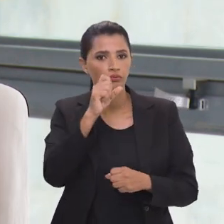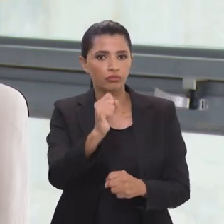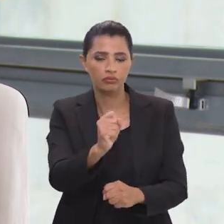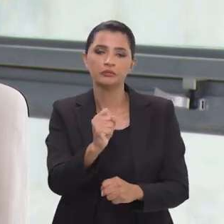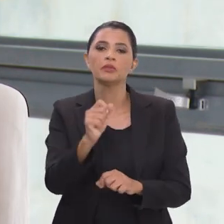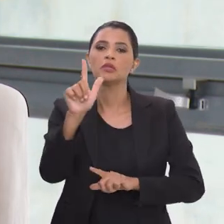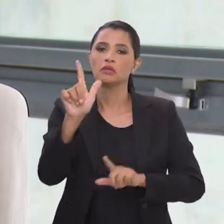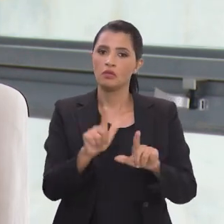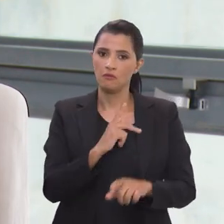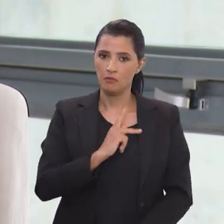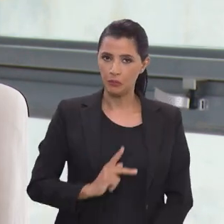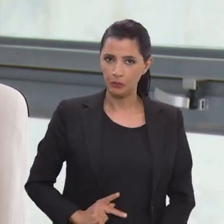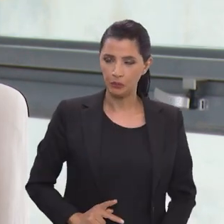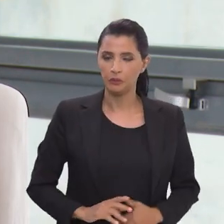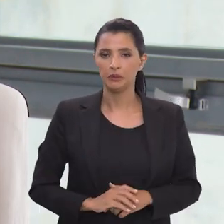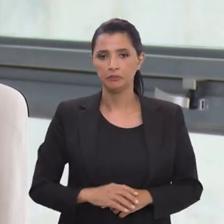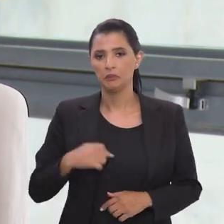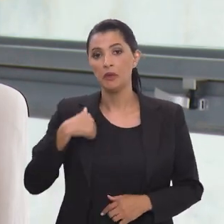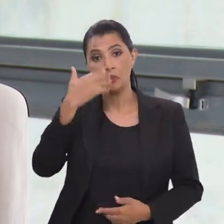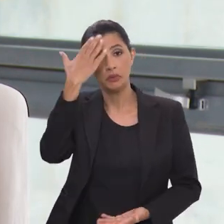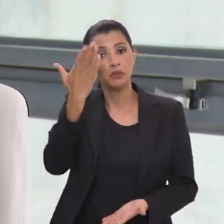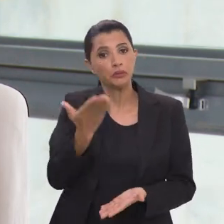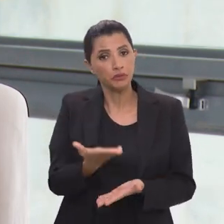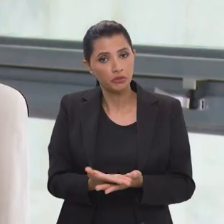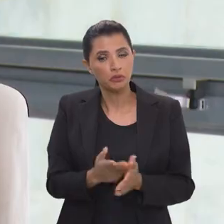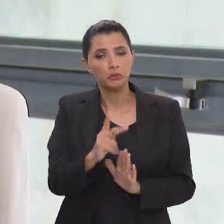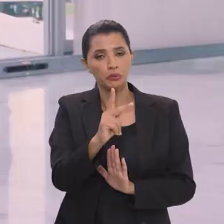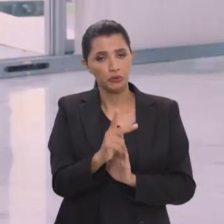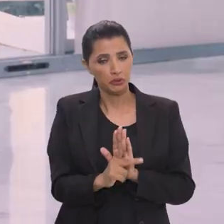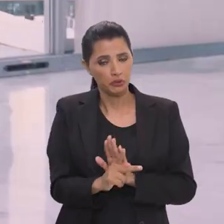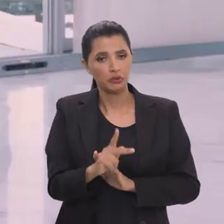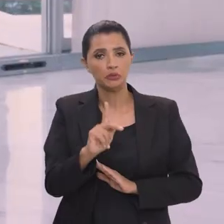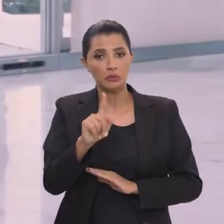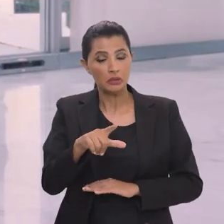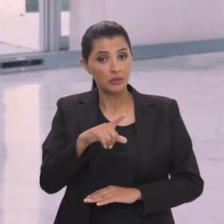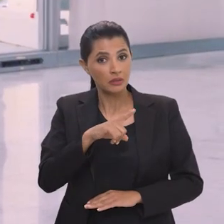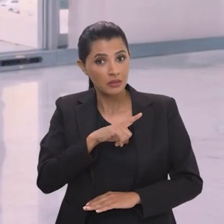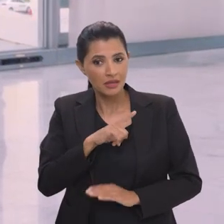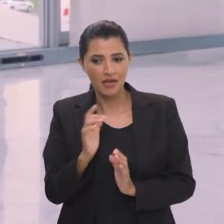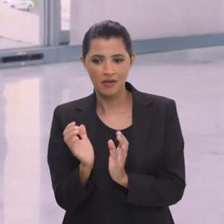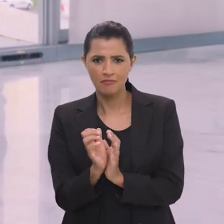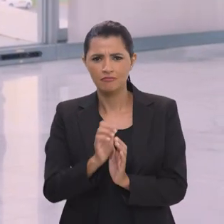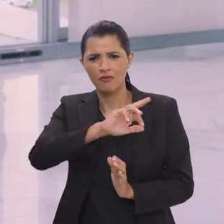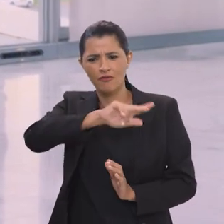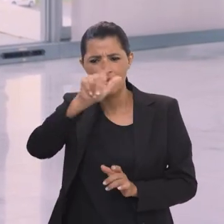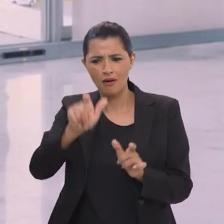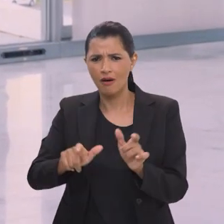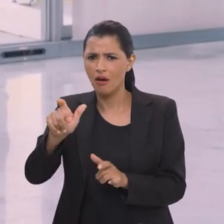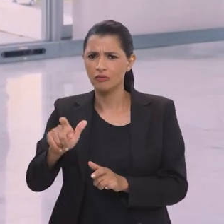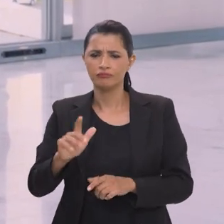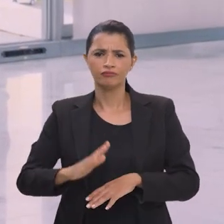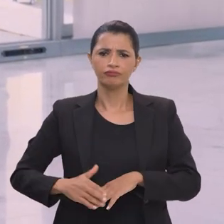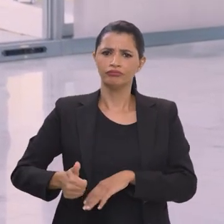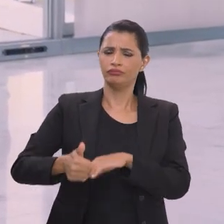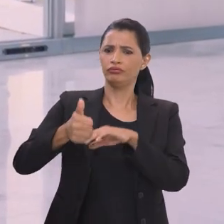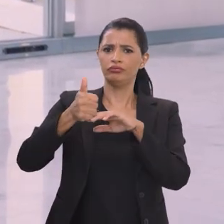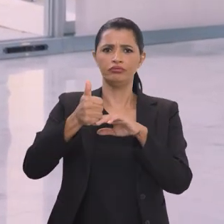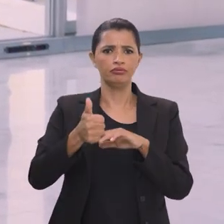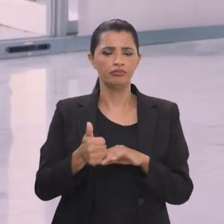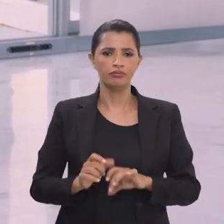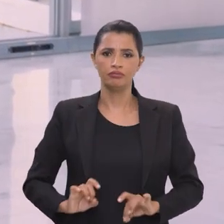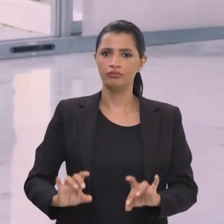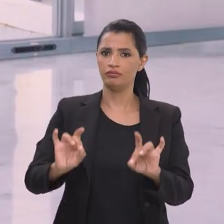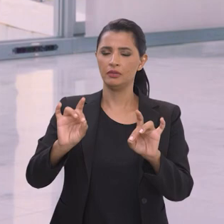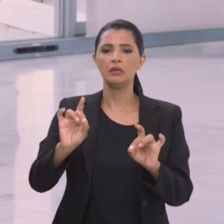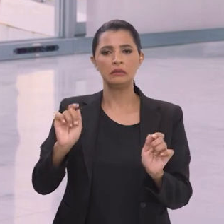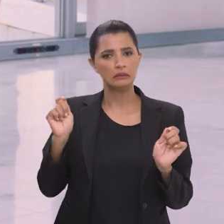muito no fortalecimento da TV Pública eu acredito muito nesse projeto temos um time de profissionais de altíssima